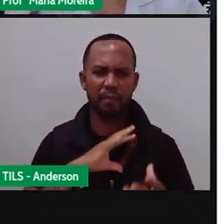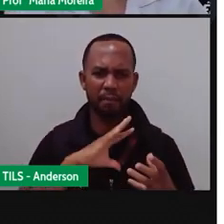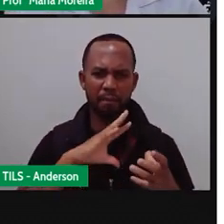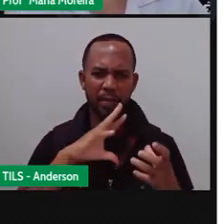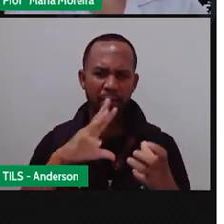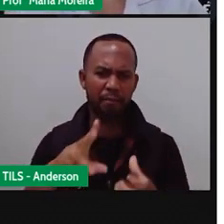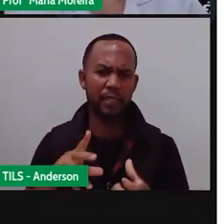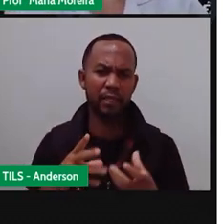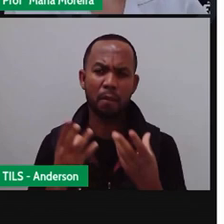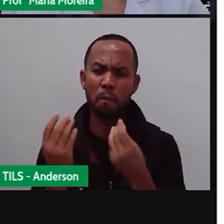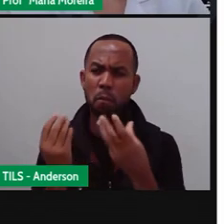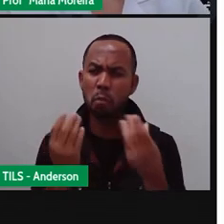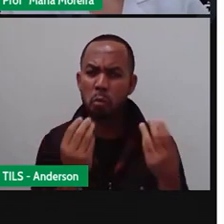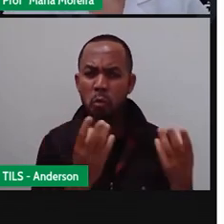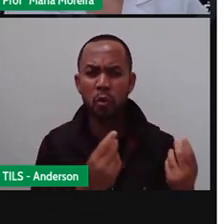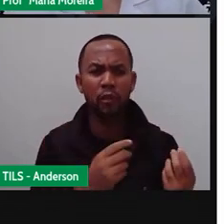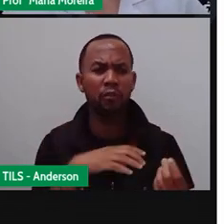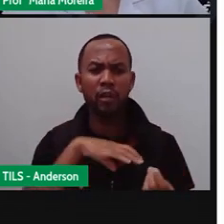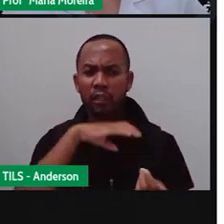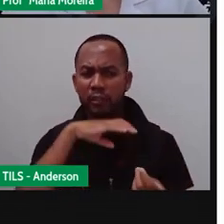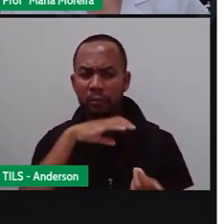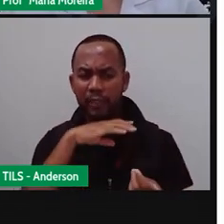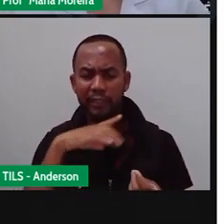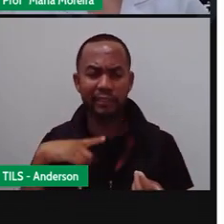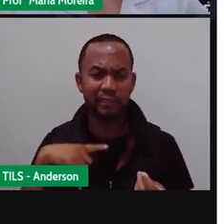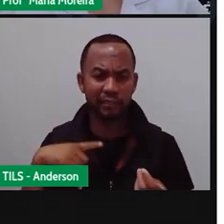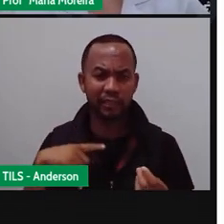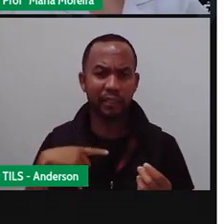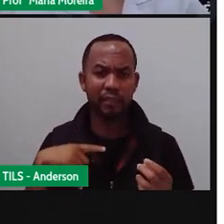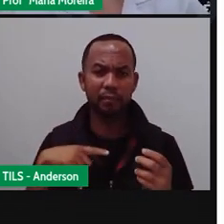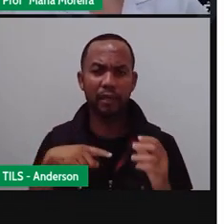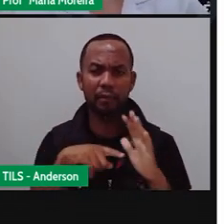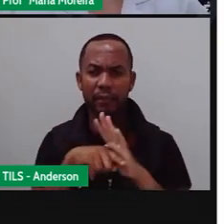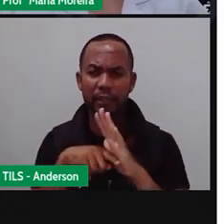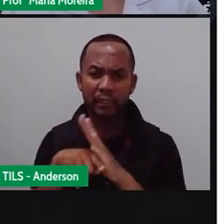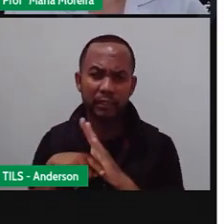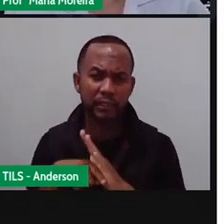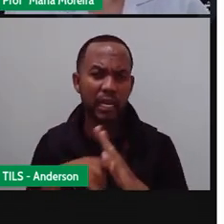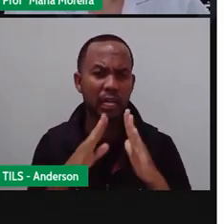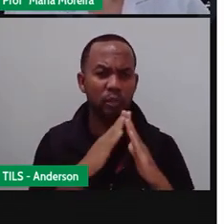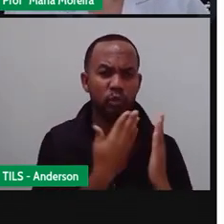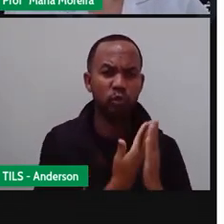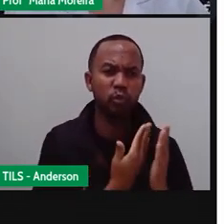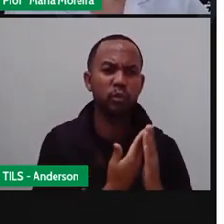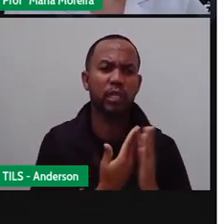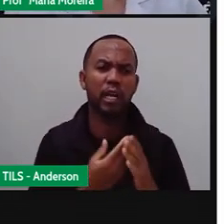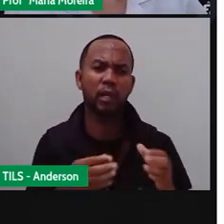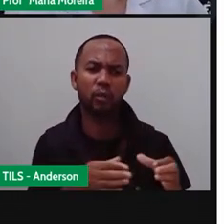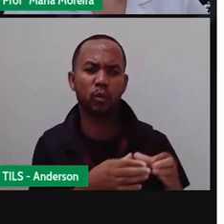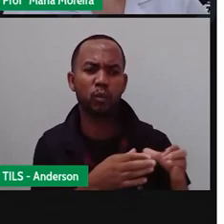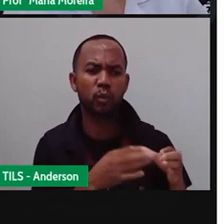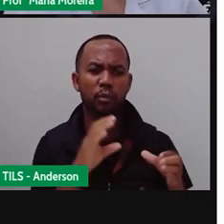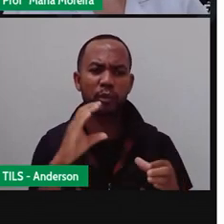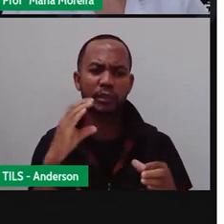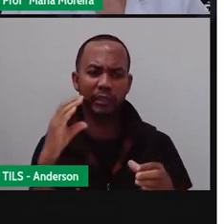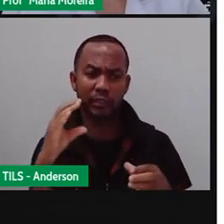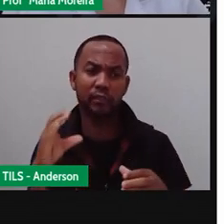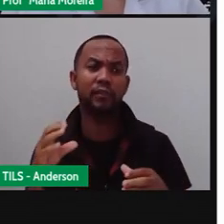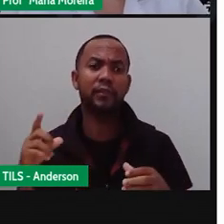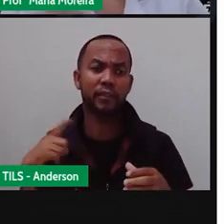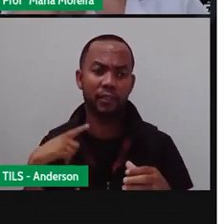É muita coisa. É muita coisa para ser estudado pelos biólogos, que são as pessoas aí que, na maioria das vezes,